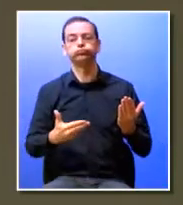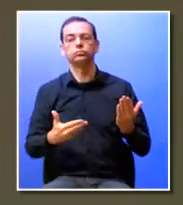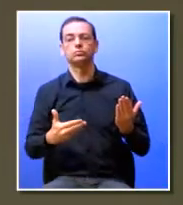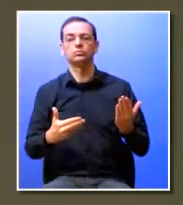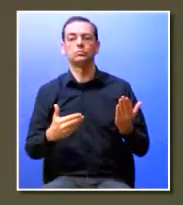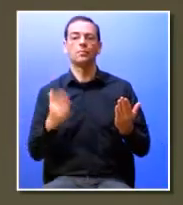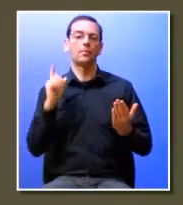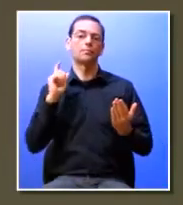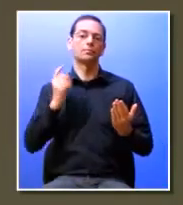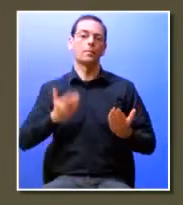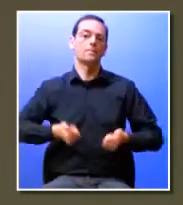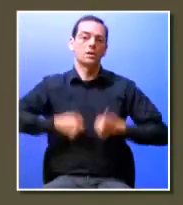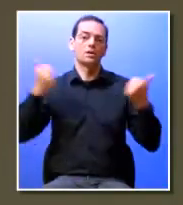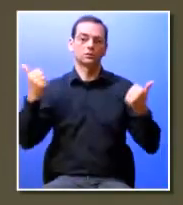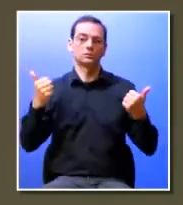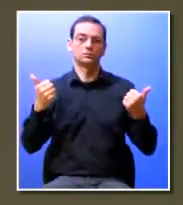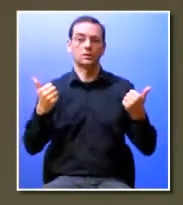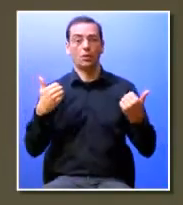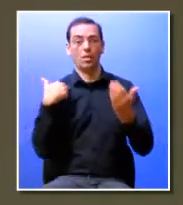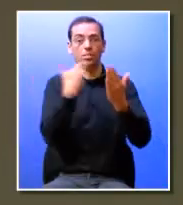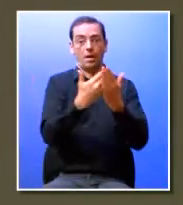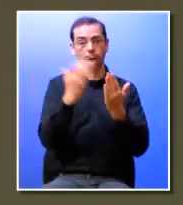e esta capacidade de pensar